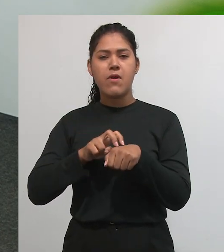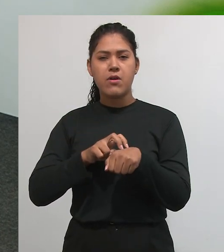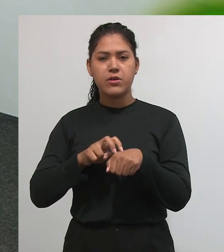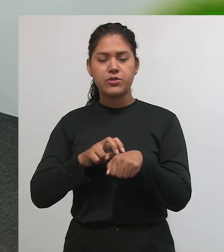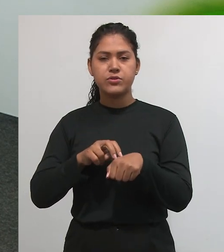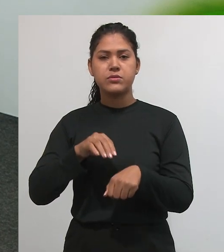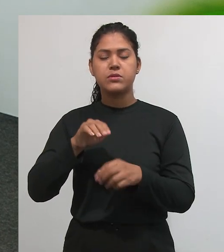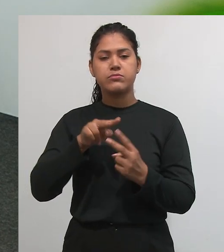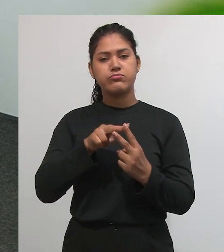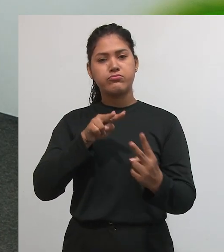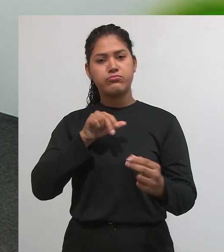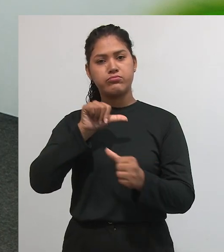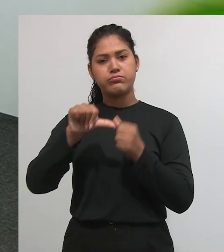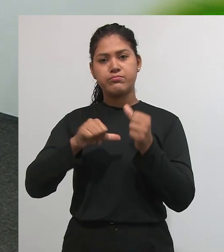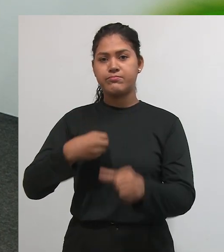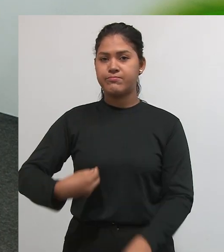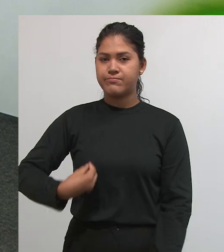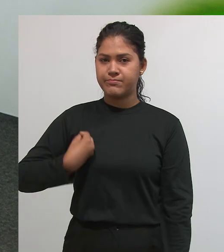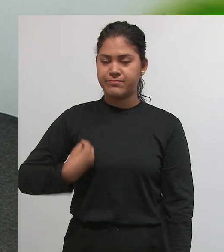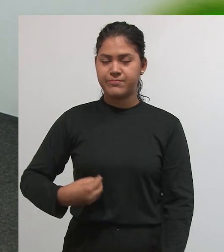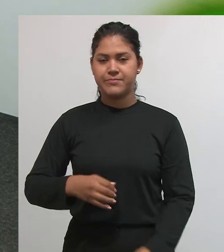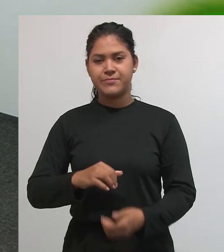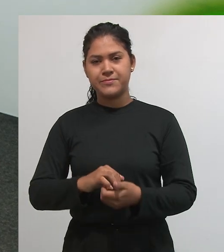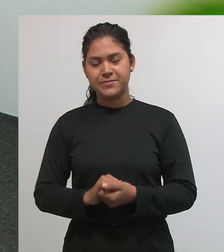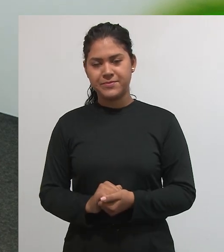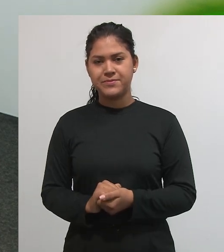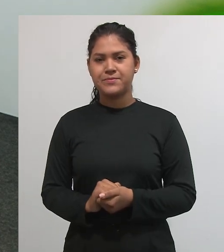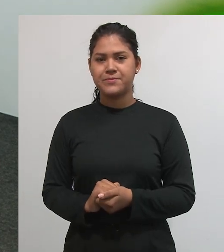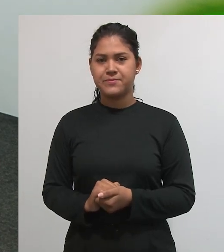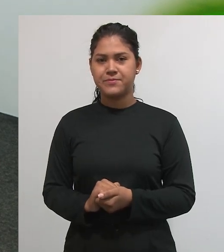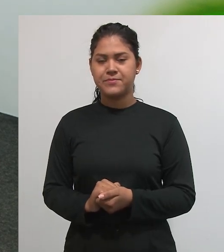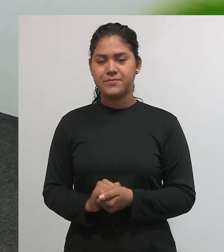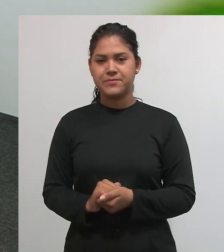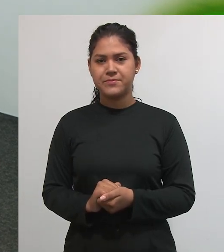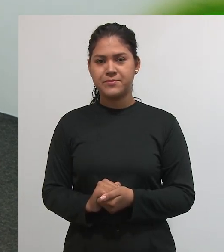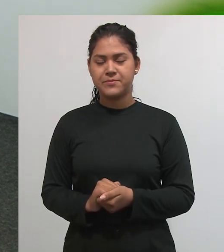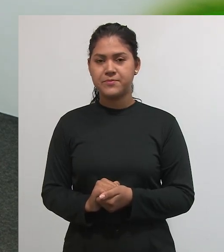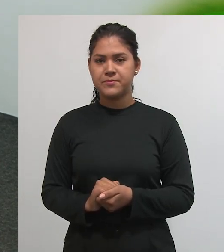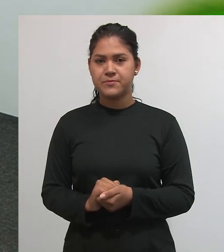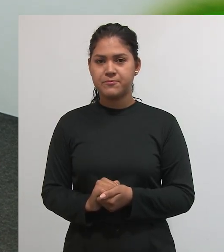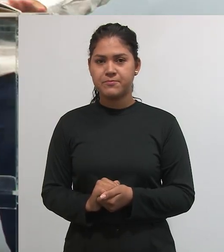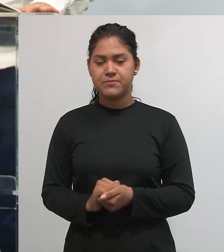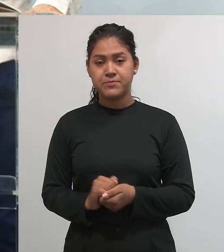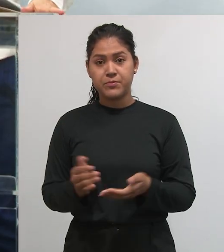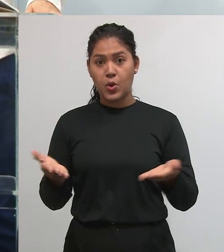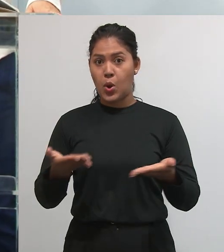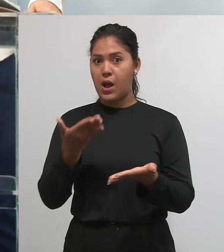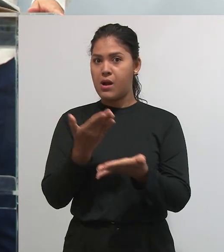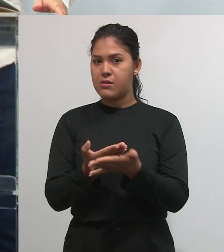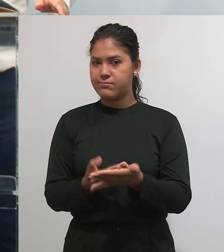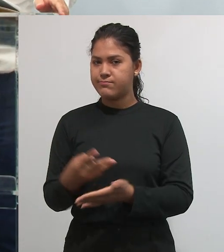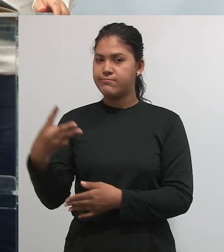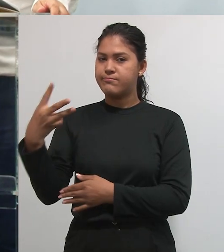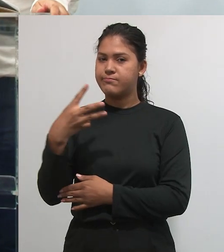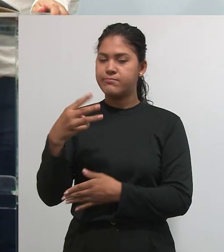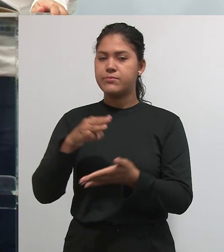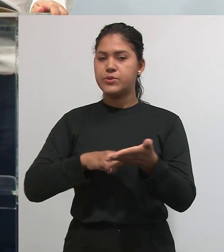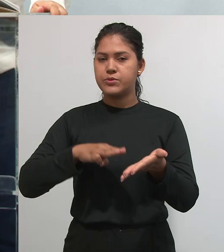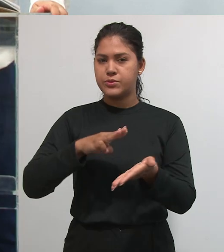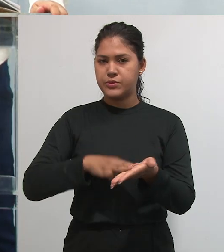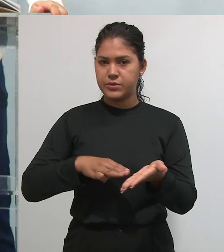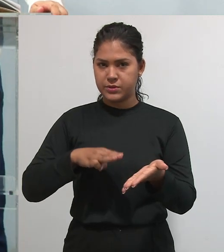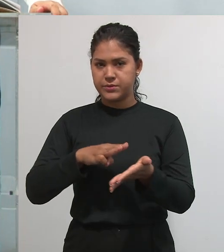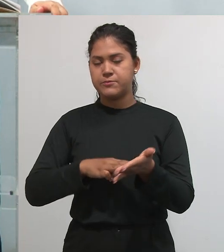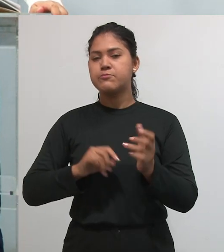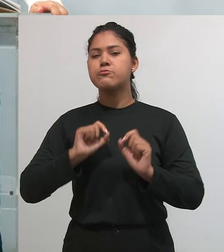mudando realidades. Bem, nós vamos para a nossa terceira aula da disciplina de Metodologia do Trabalho Acadêmico e Científico